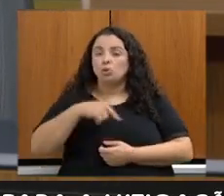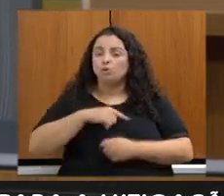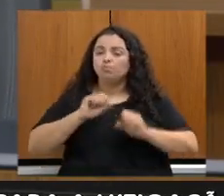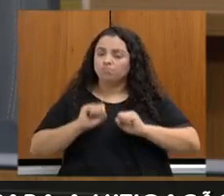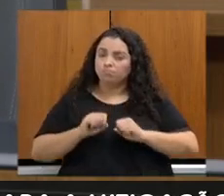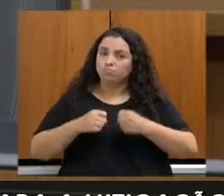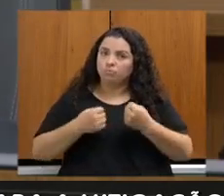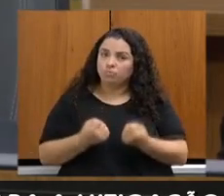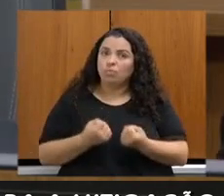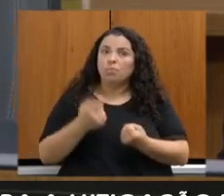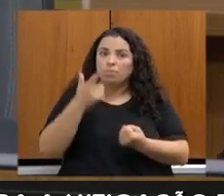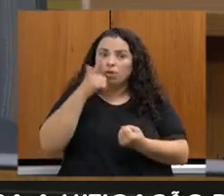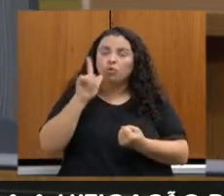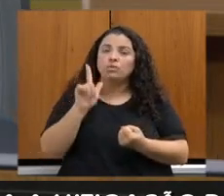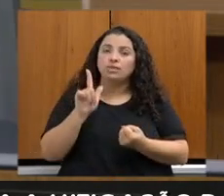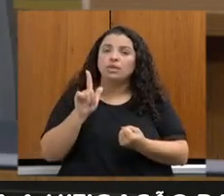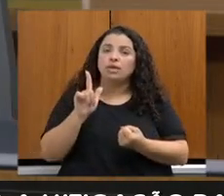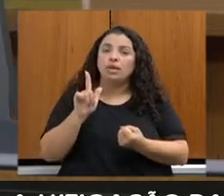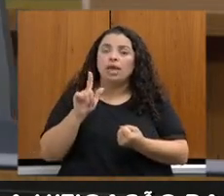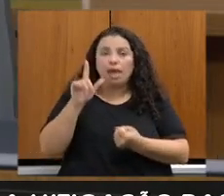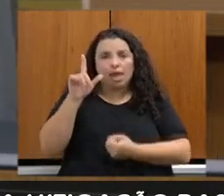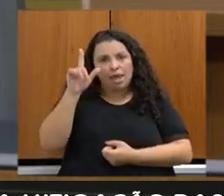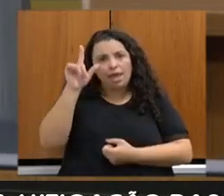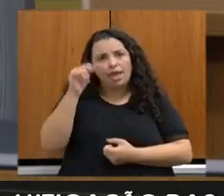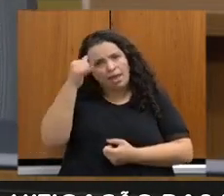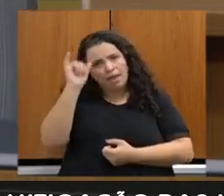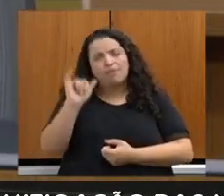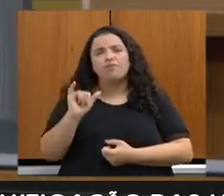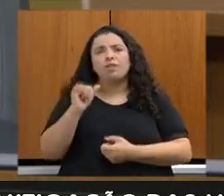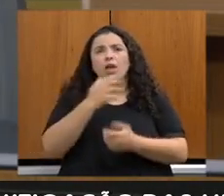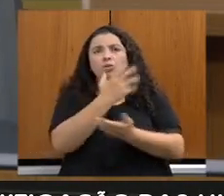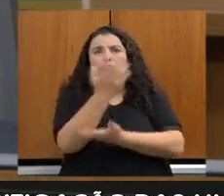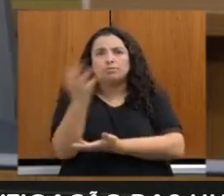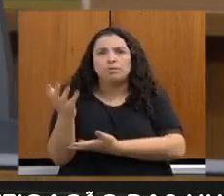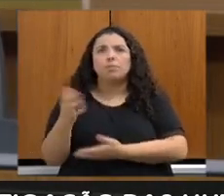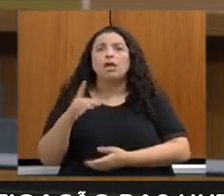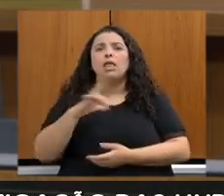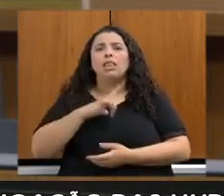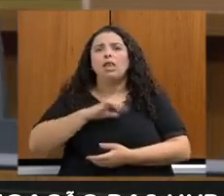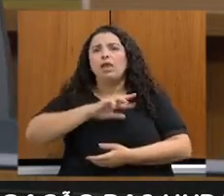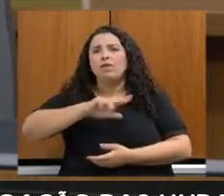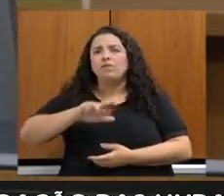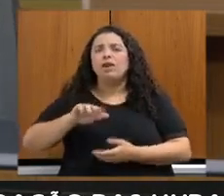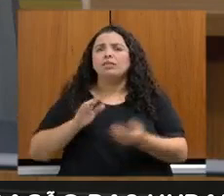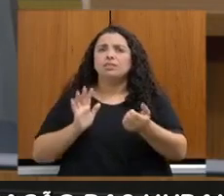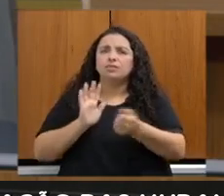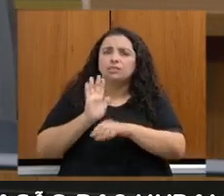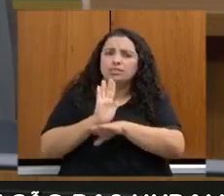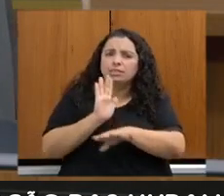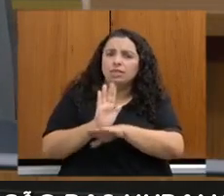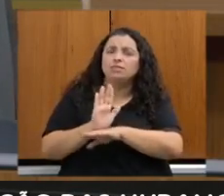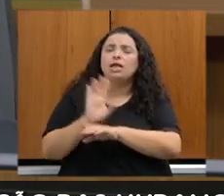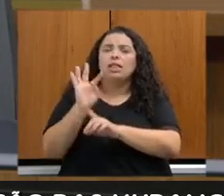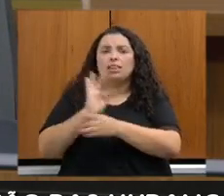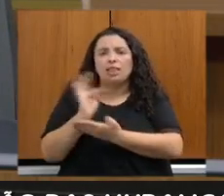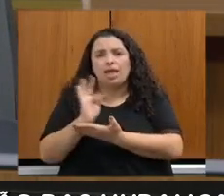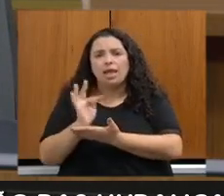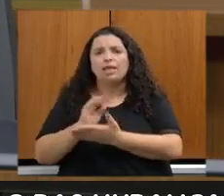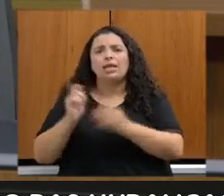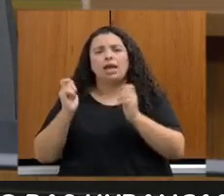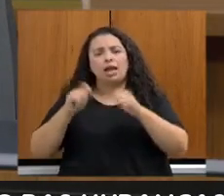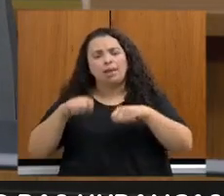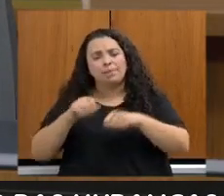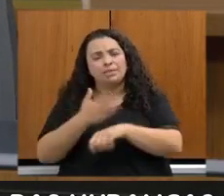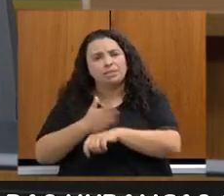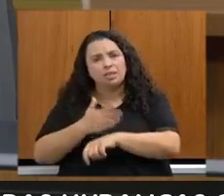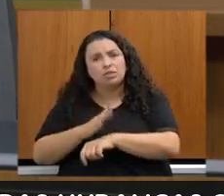meio dos nossos programas de assistência técnica e gerencial e capacitações, e usando toda a capilaridade do sistema